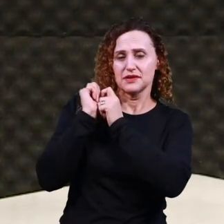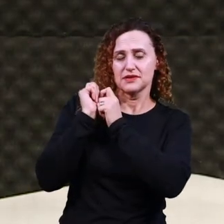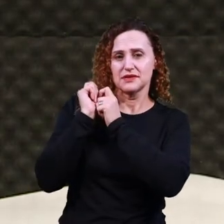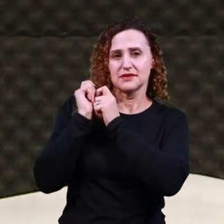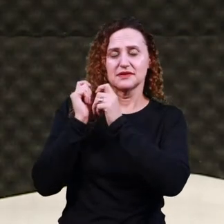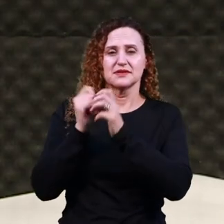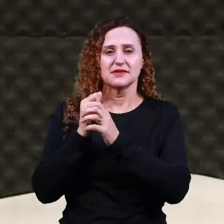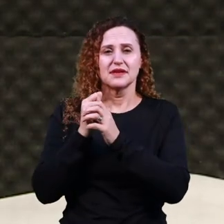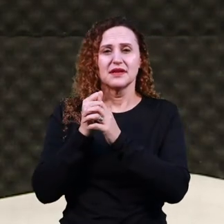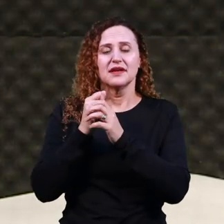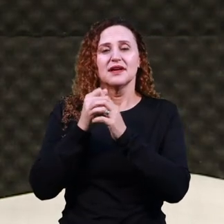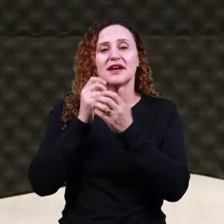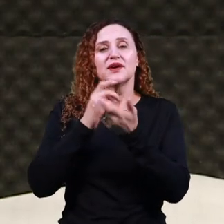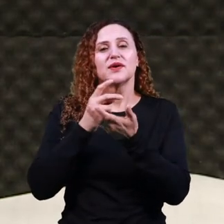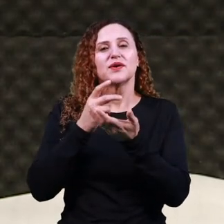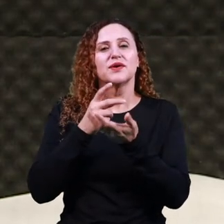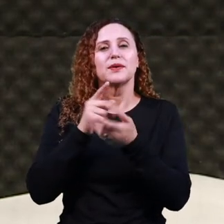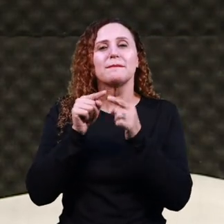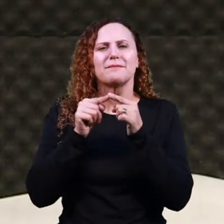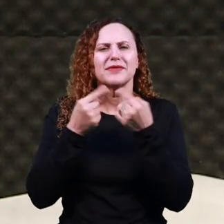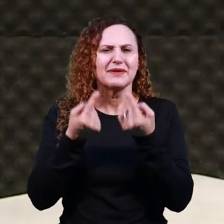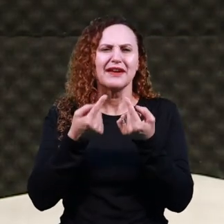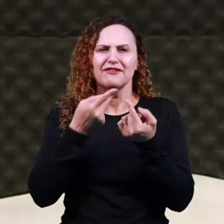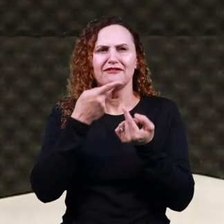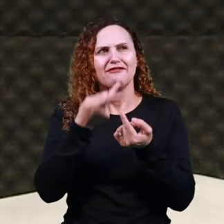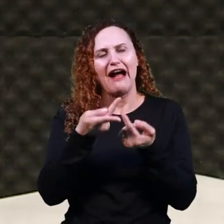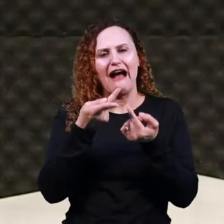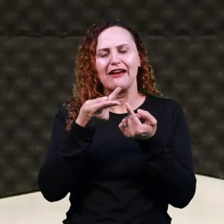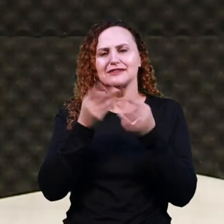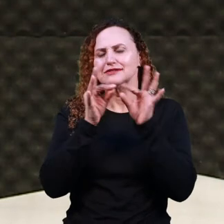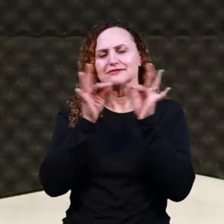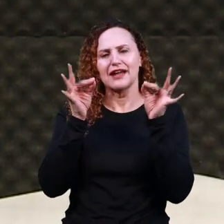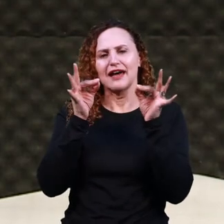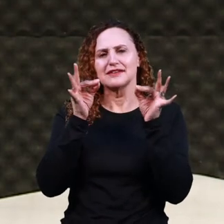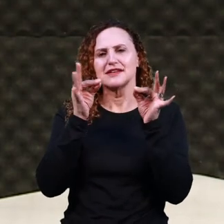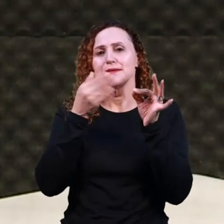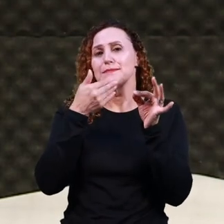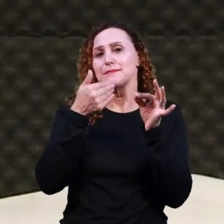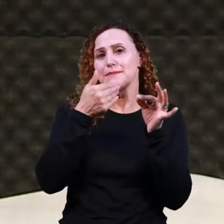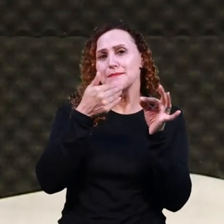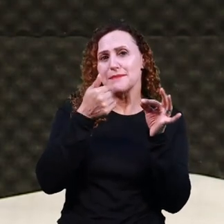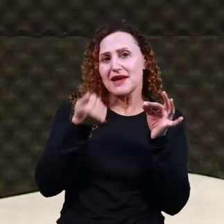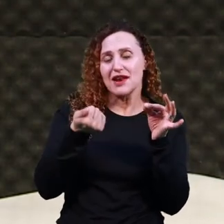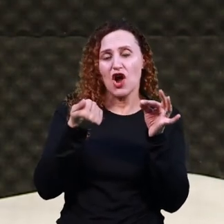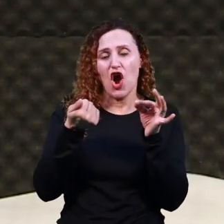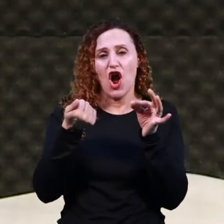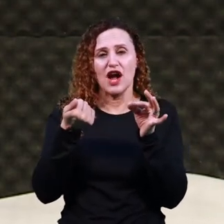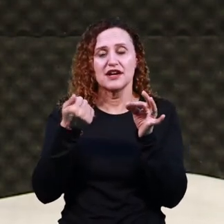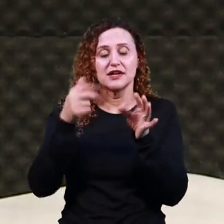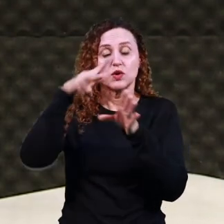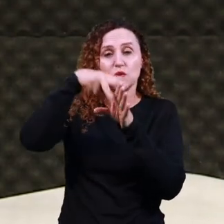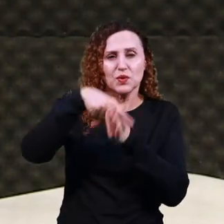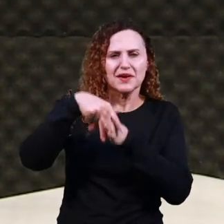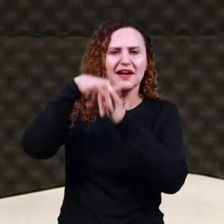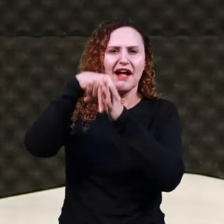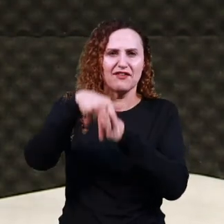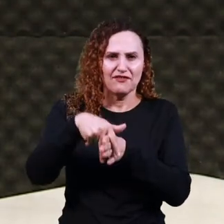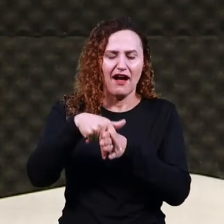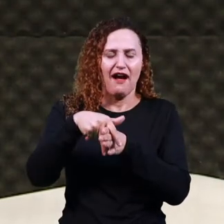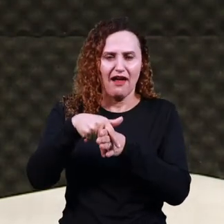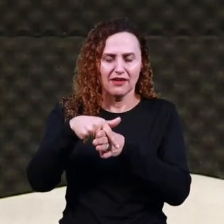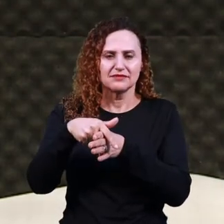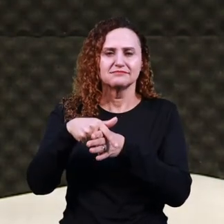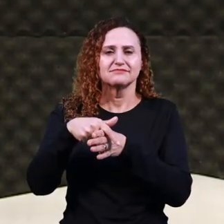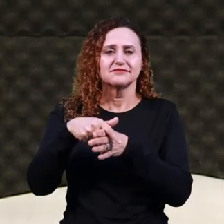que me carregue do que um cavalo que me derrube. Por quê? Porque este jovem está carregando a Inês nas costas e